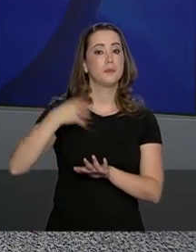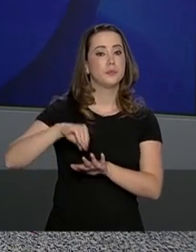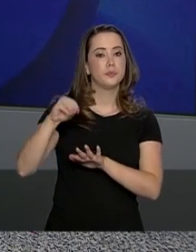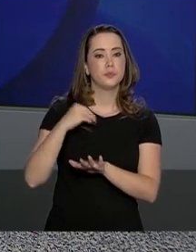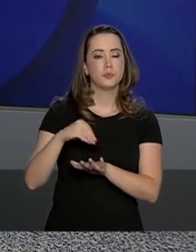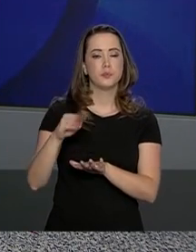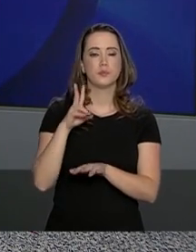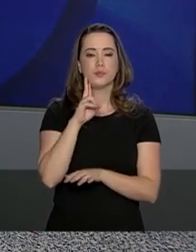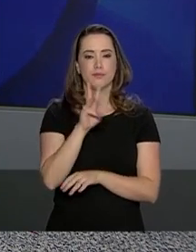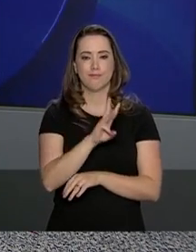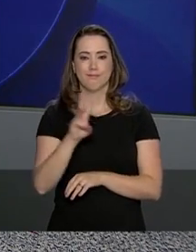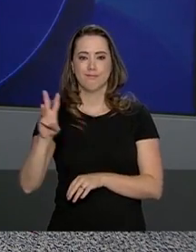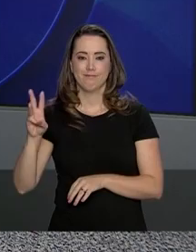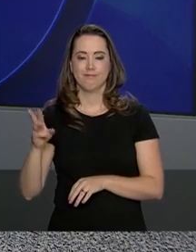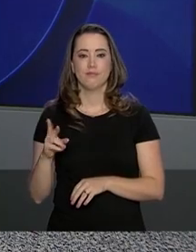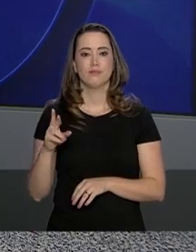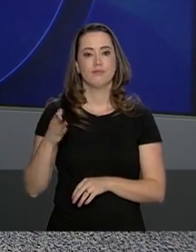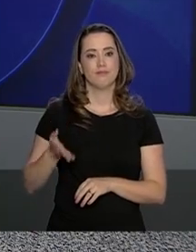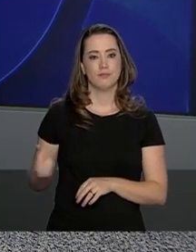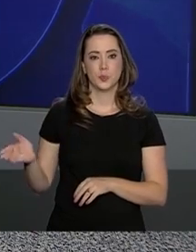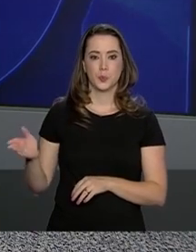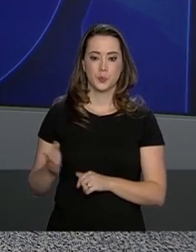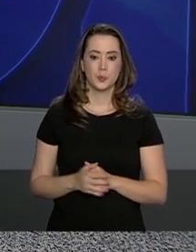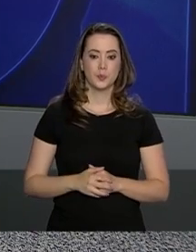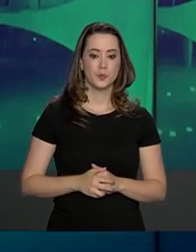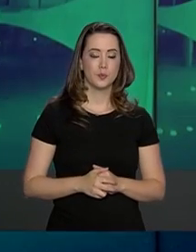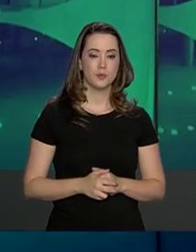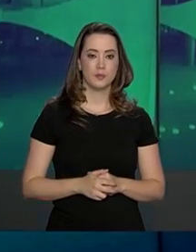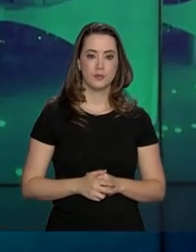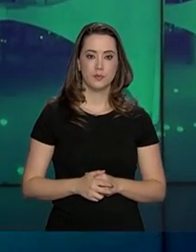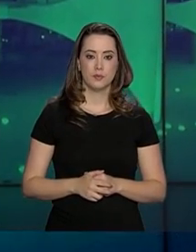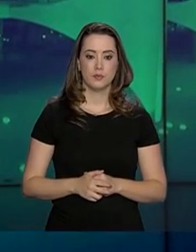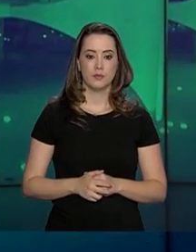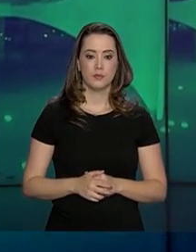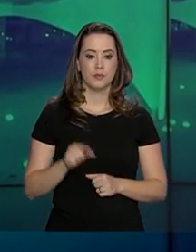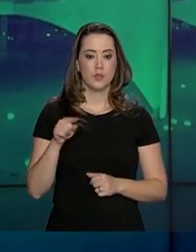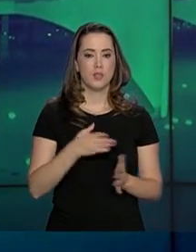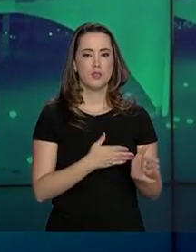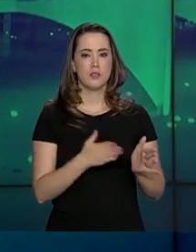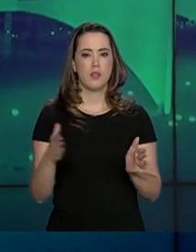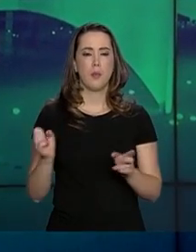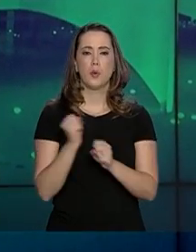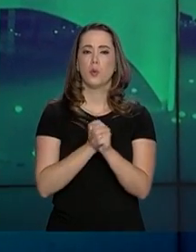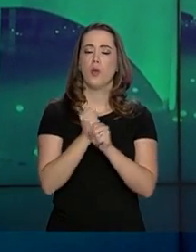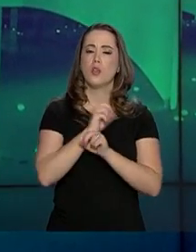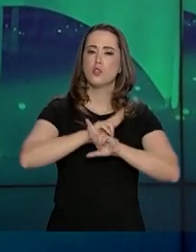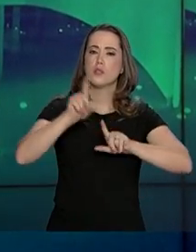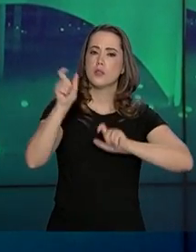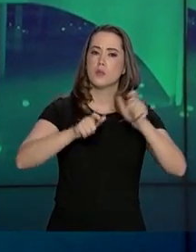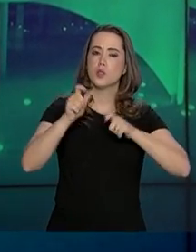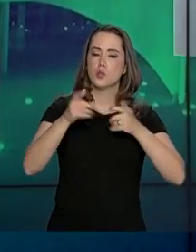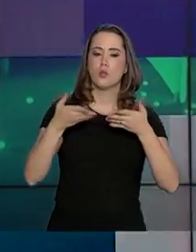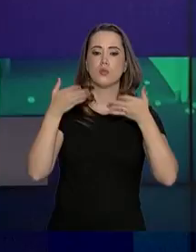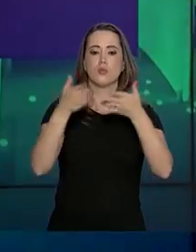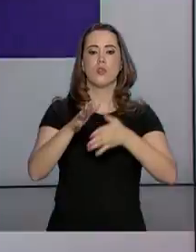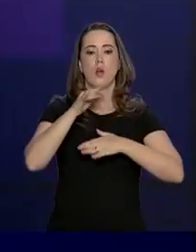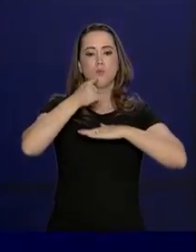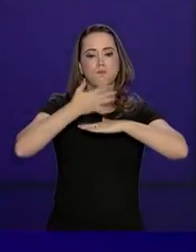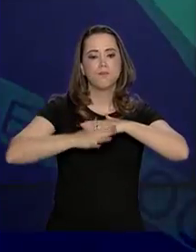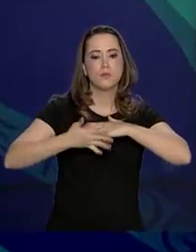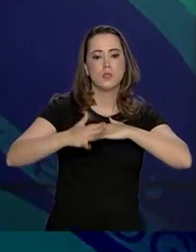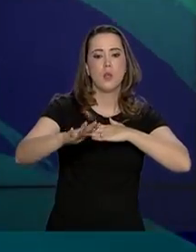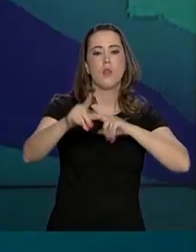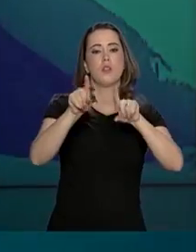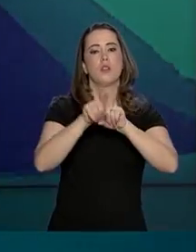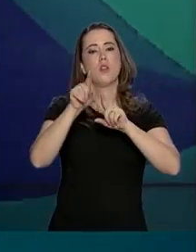Mais informações no site da Receita Federal. E nessa época do ano, muita gente vai se refrescar no mar, nos rios,